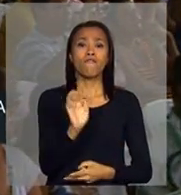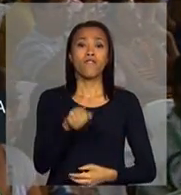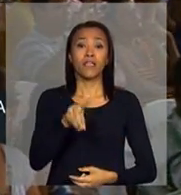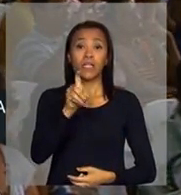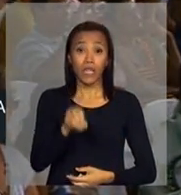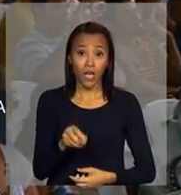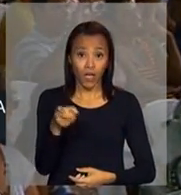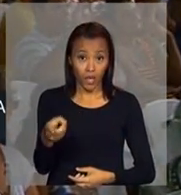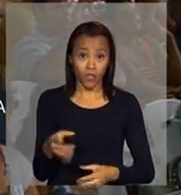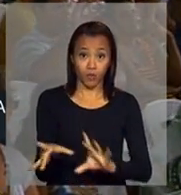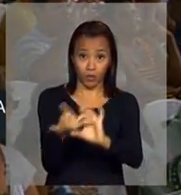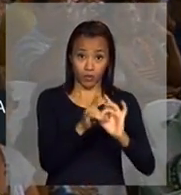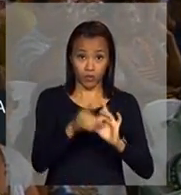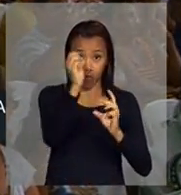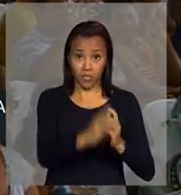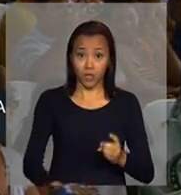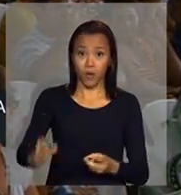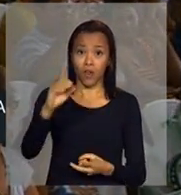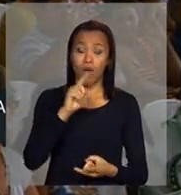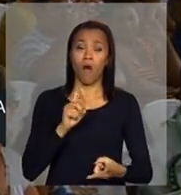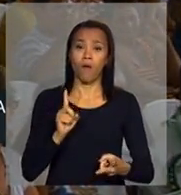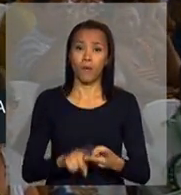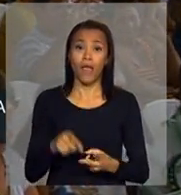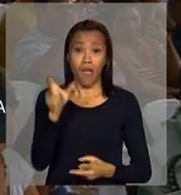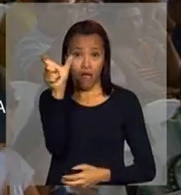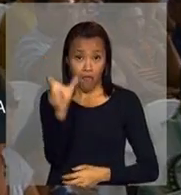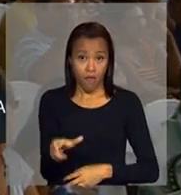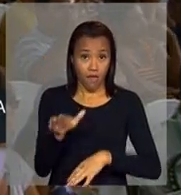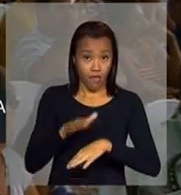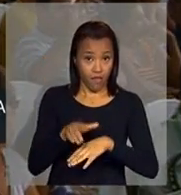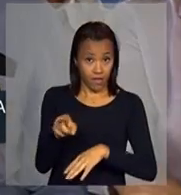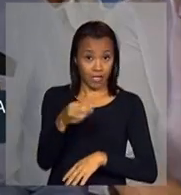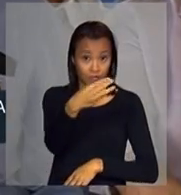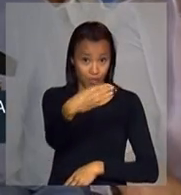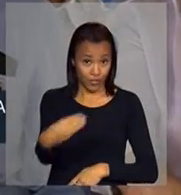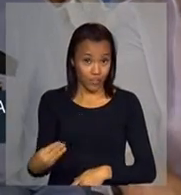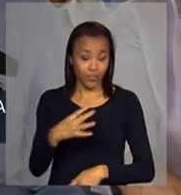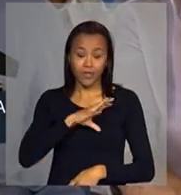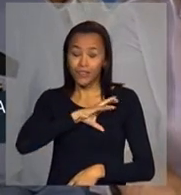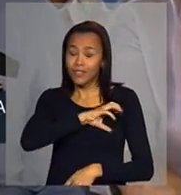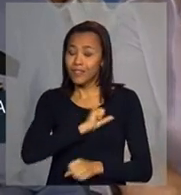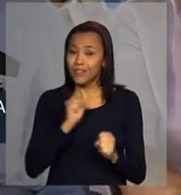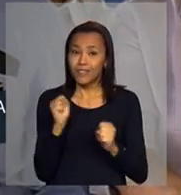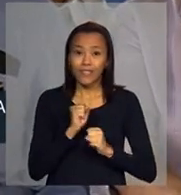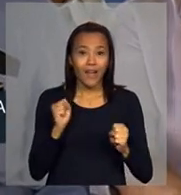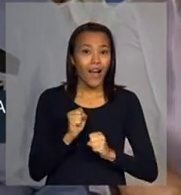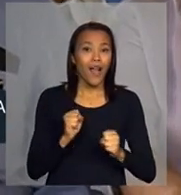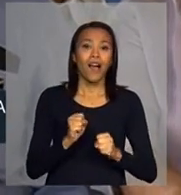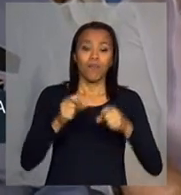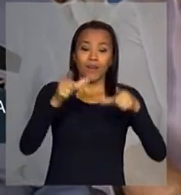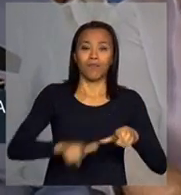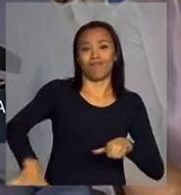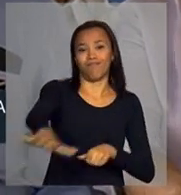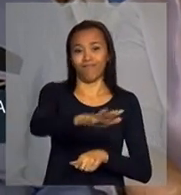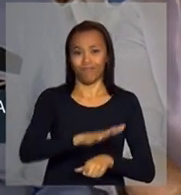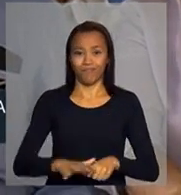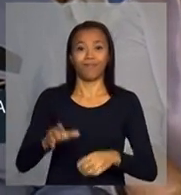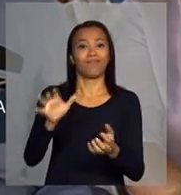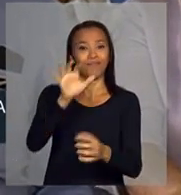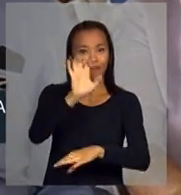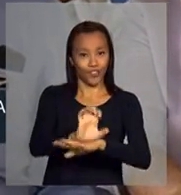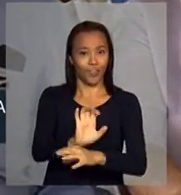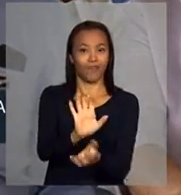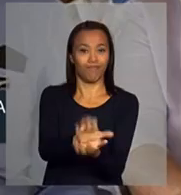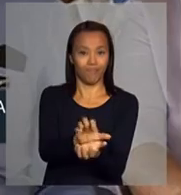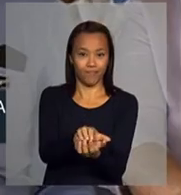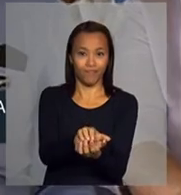Integração Nacional, esse ministro apaixonado pelo Nordeste, por Pernambuco.